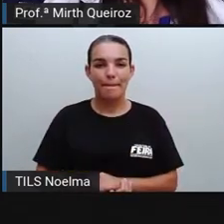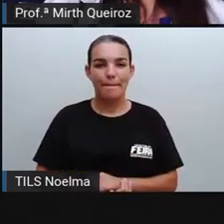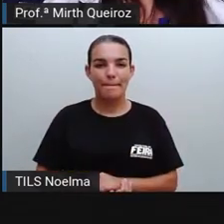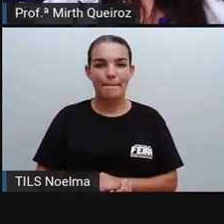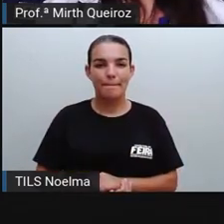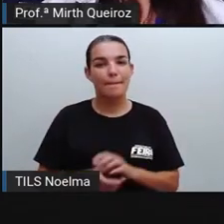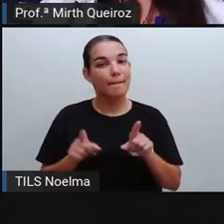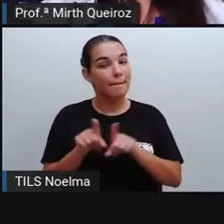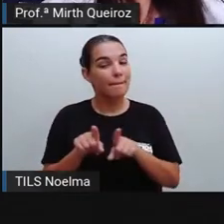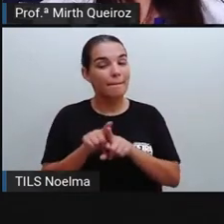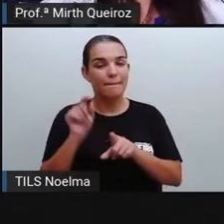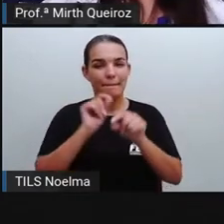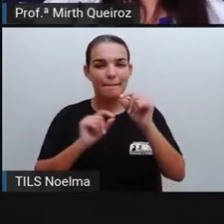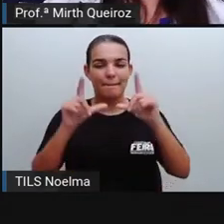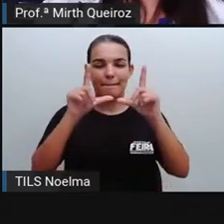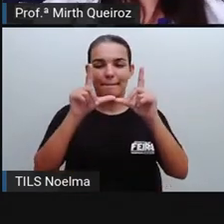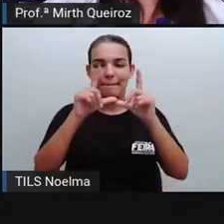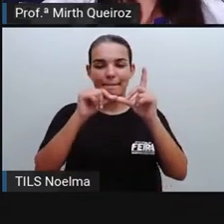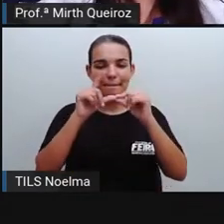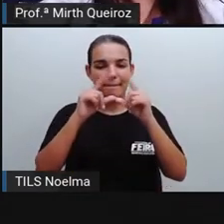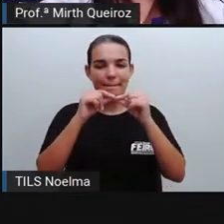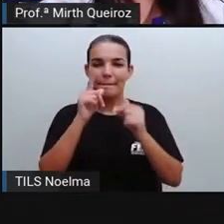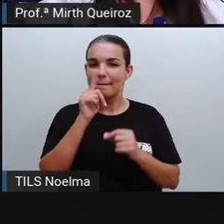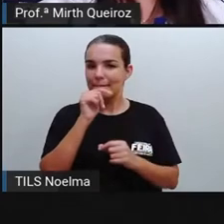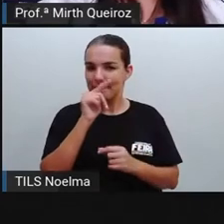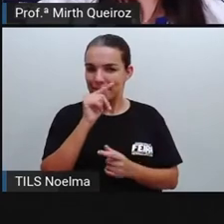a estrela das águas.